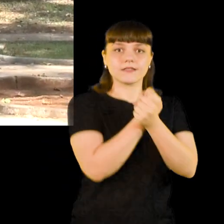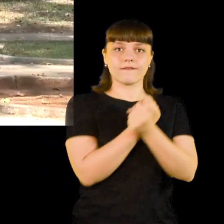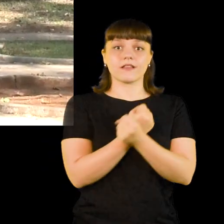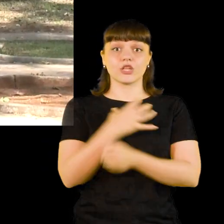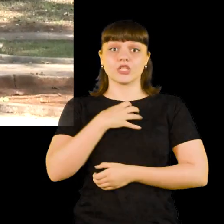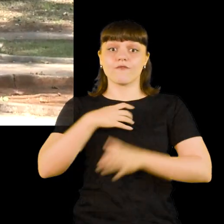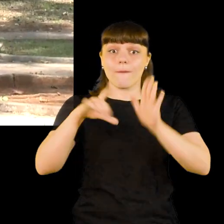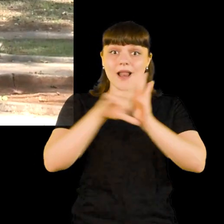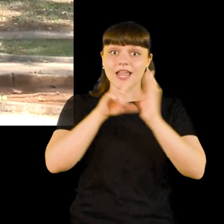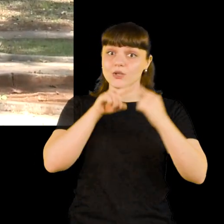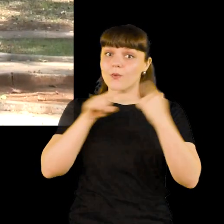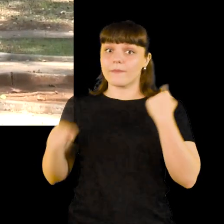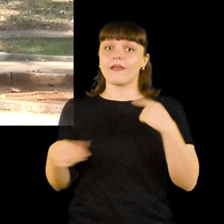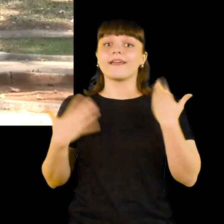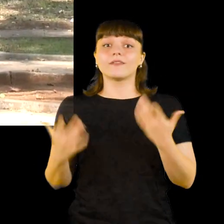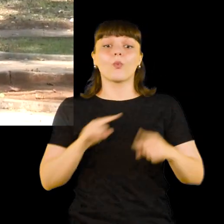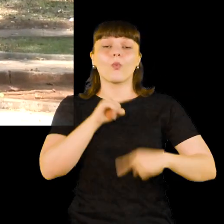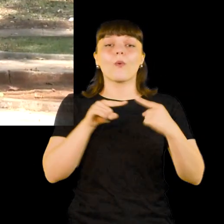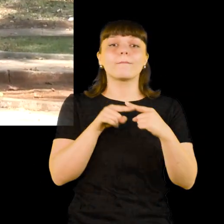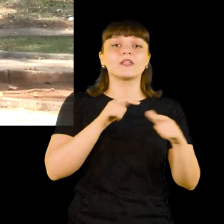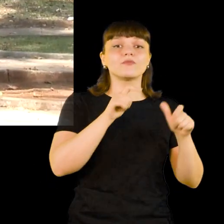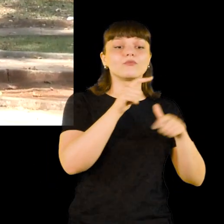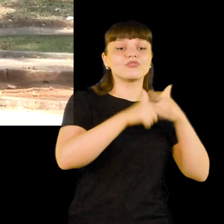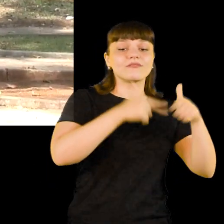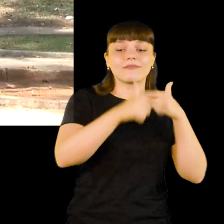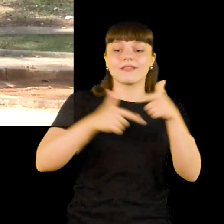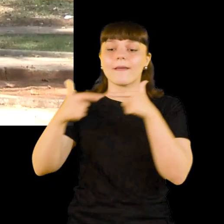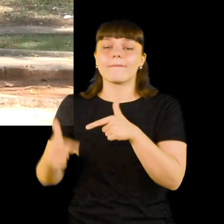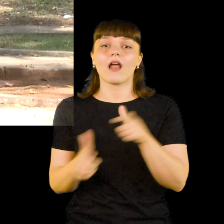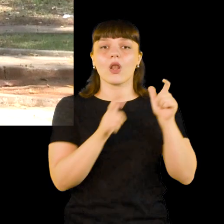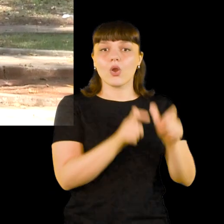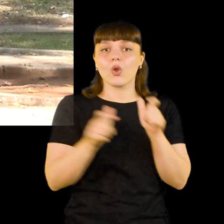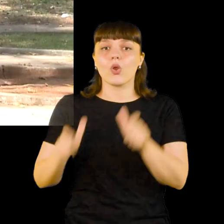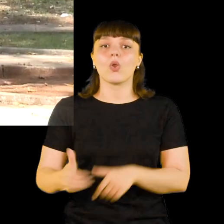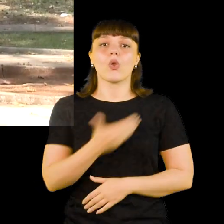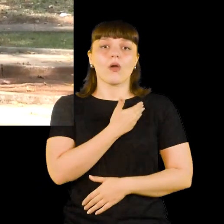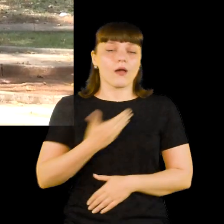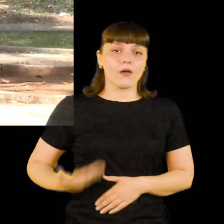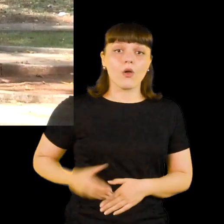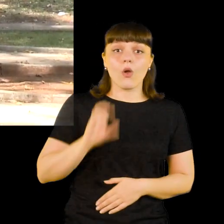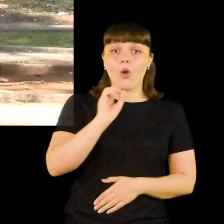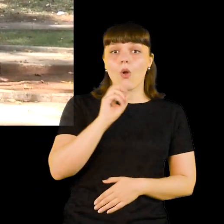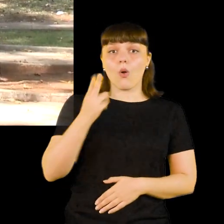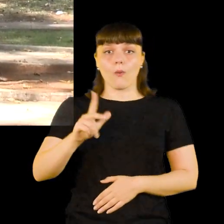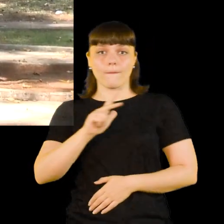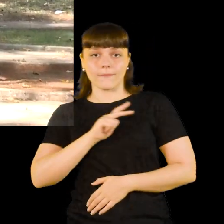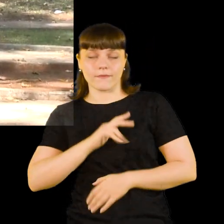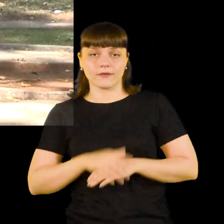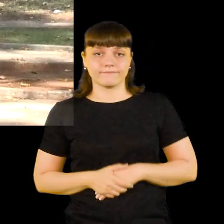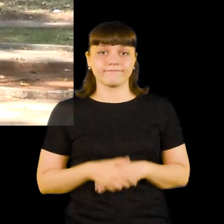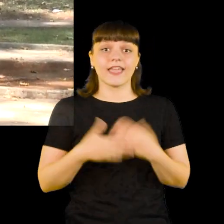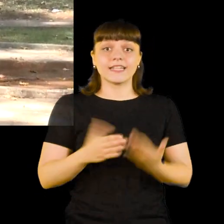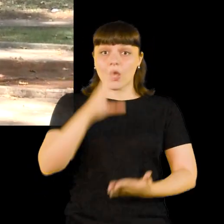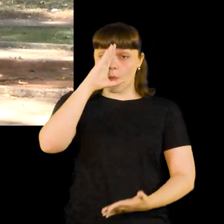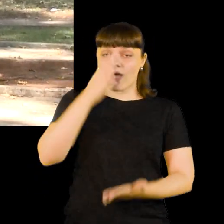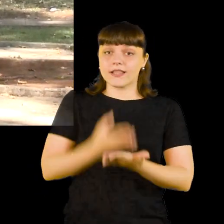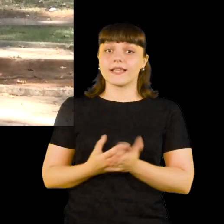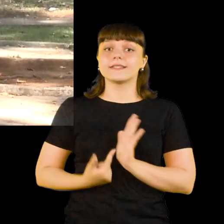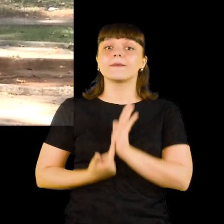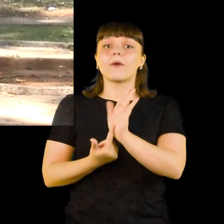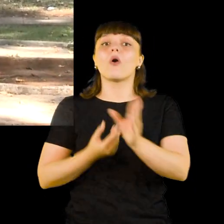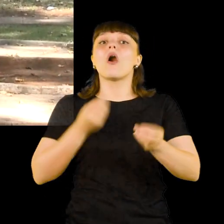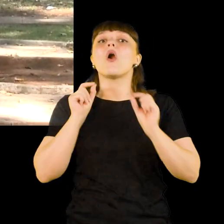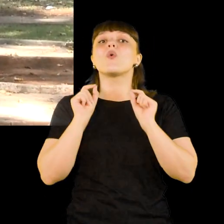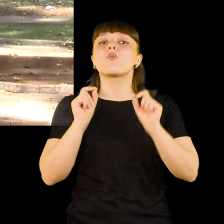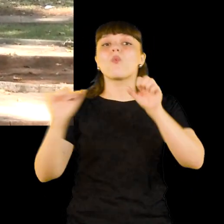escravizadas de forma ilegal para servir a vários tipos de empreendimentos, fossem públicos ou privados. A pesquisa mostra como